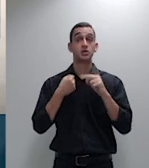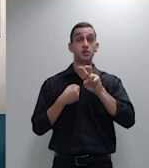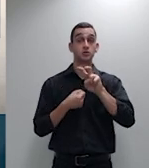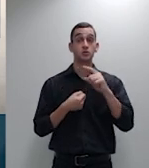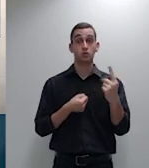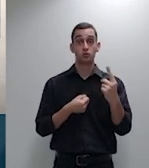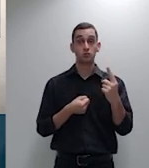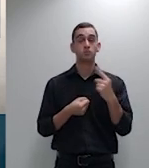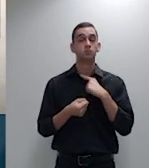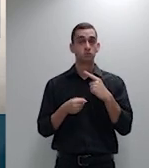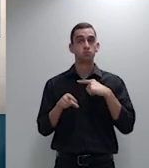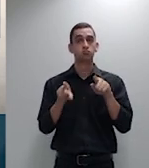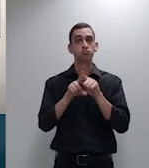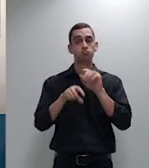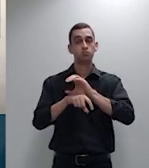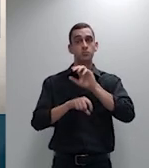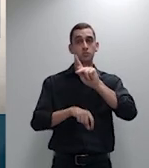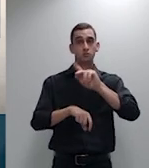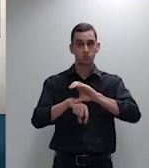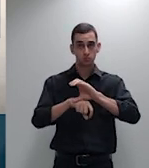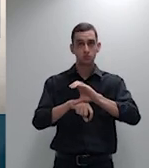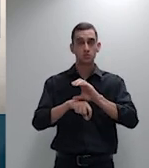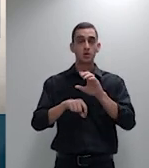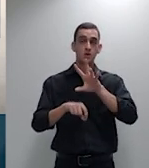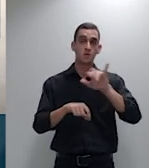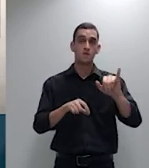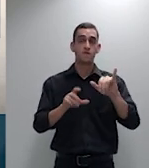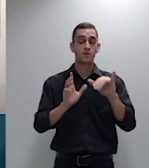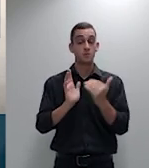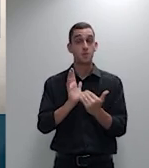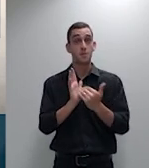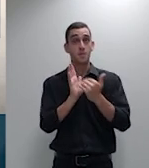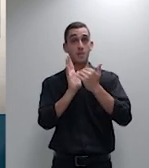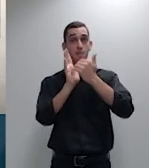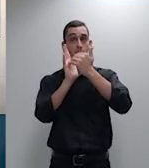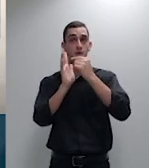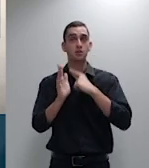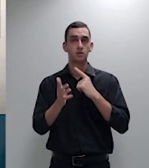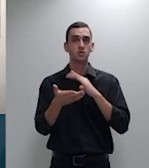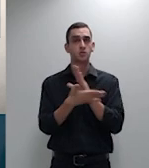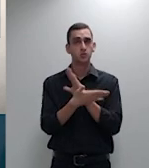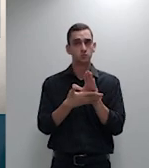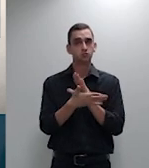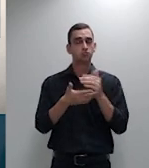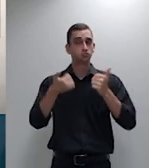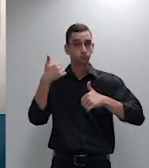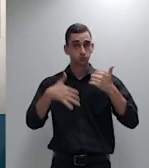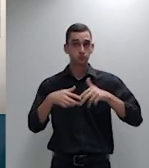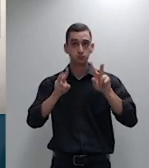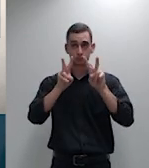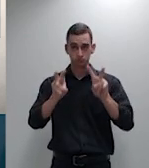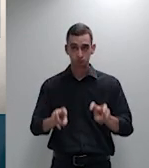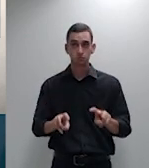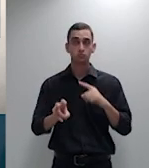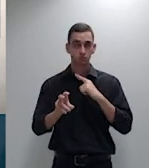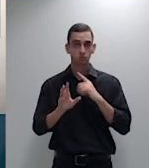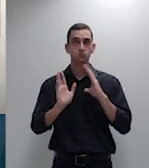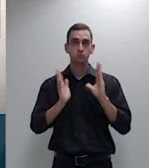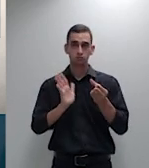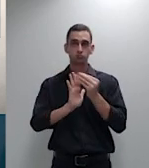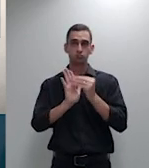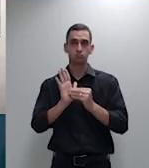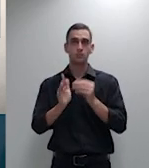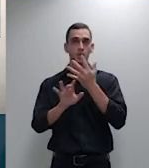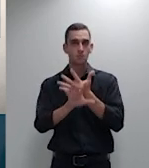CDC apuração de percentual adequado e razoável remetendo essa matéria à liquidação de sentença